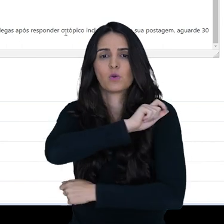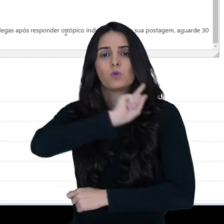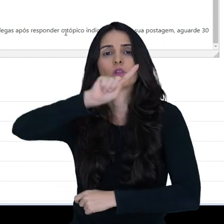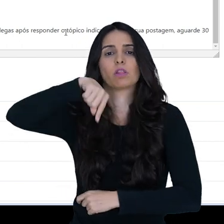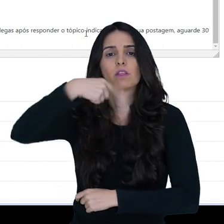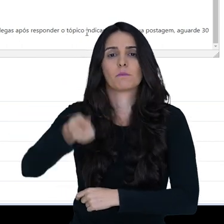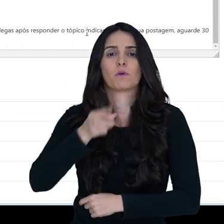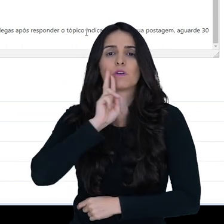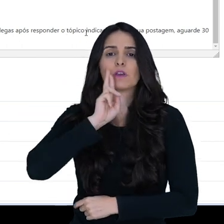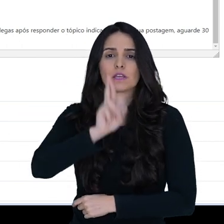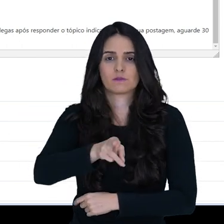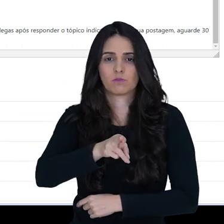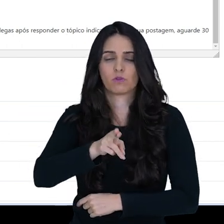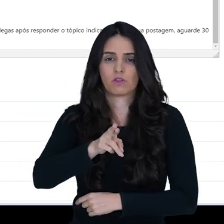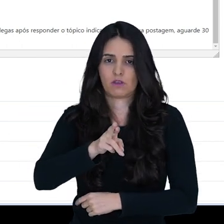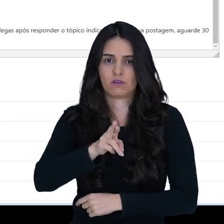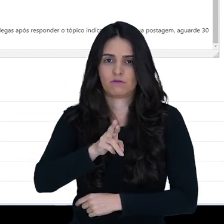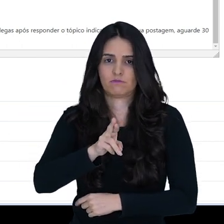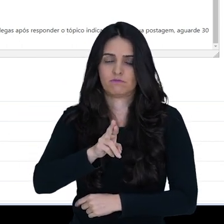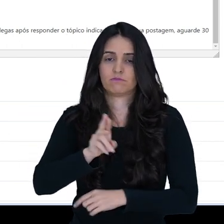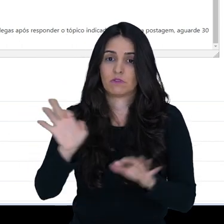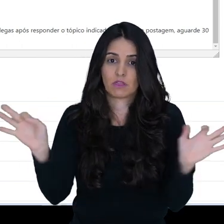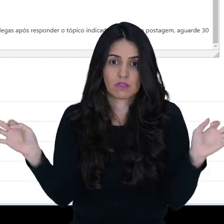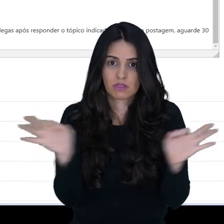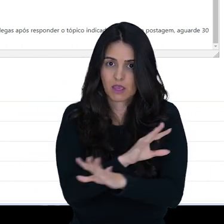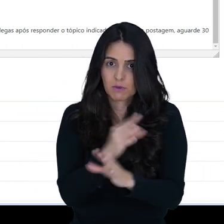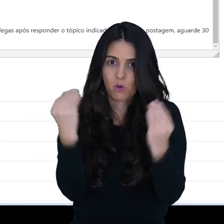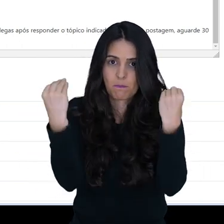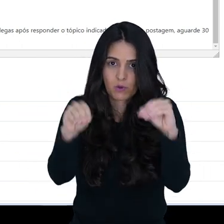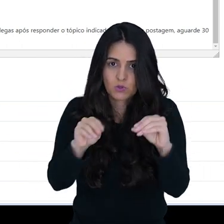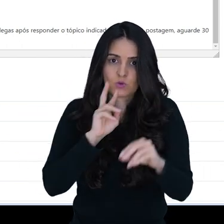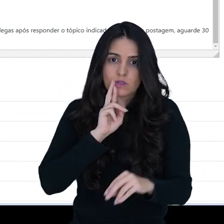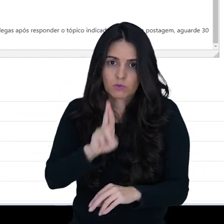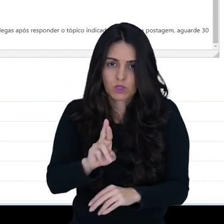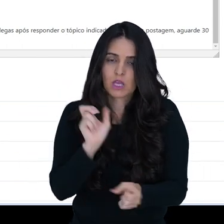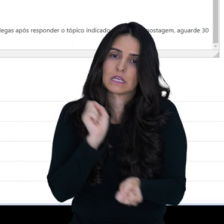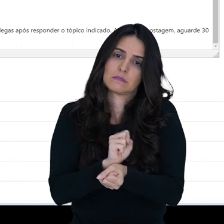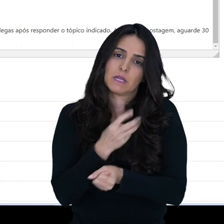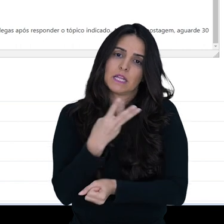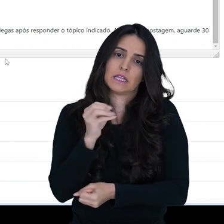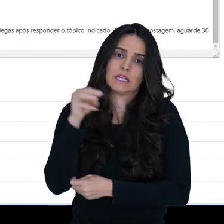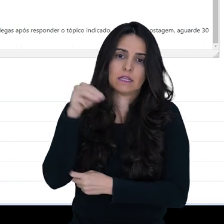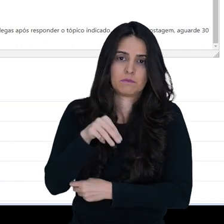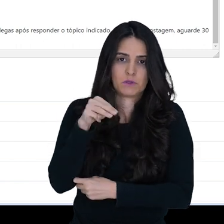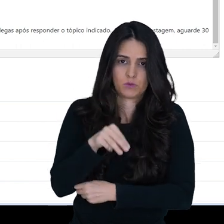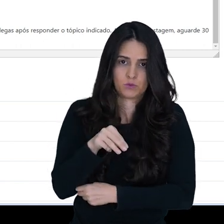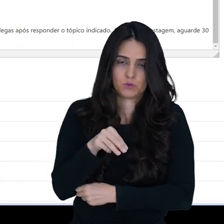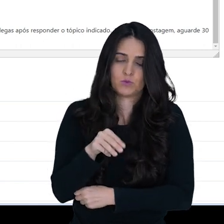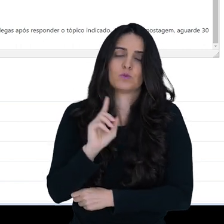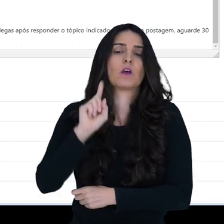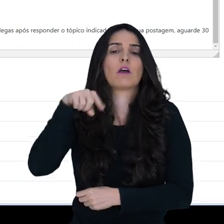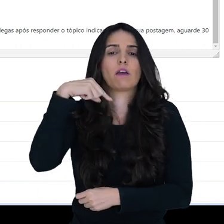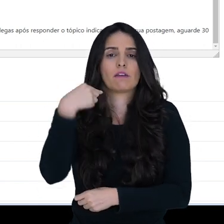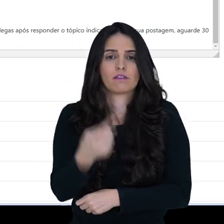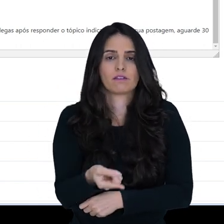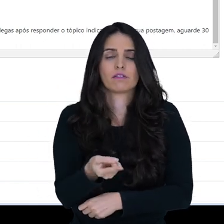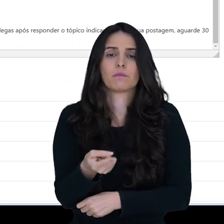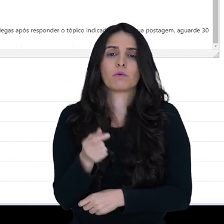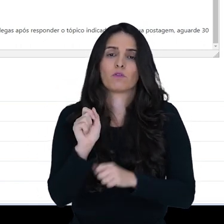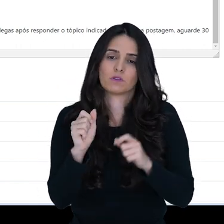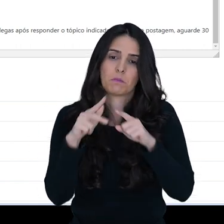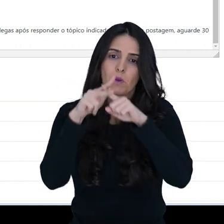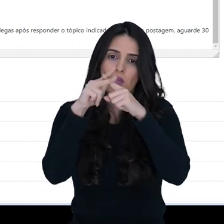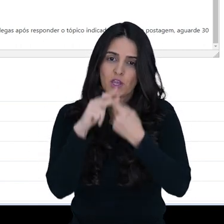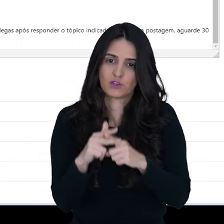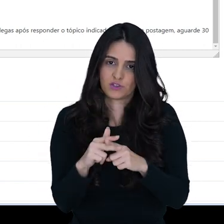os colegas após responder o tópico indicado. Após a sua postagem, aguarde 30 minutos, período no qual você ainda pode